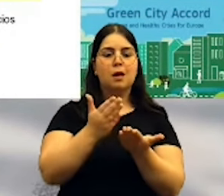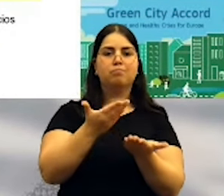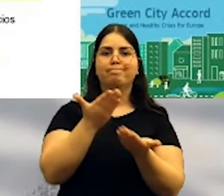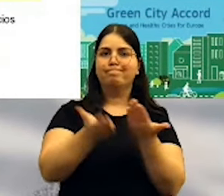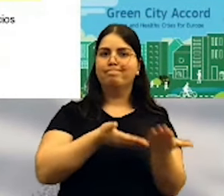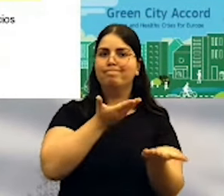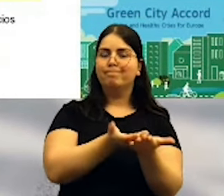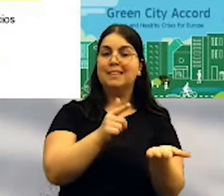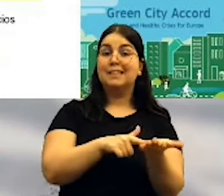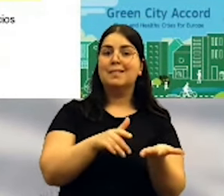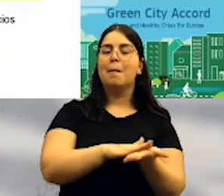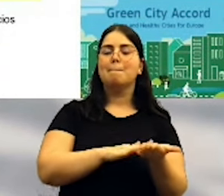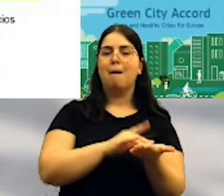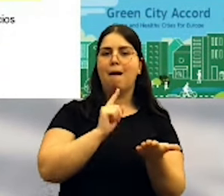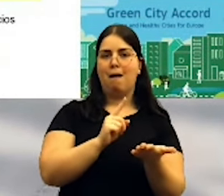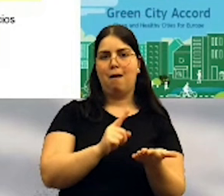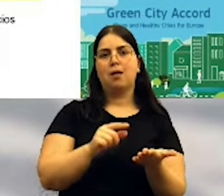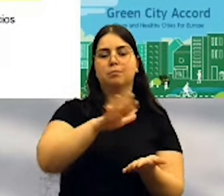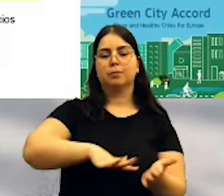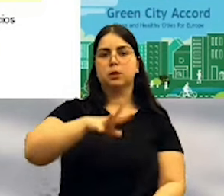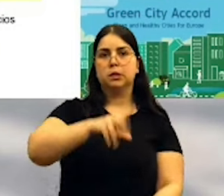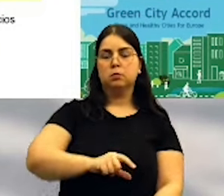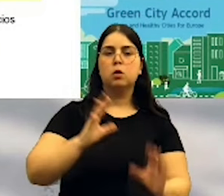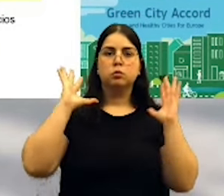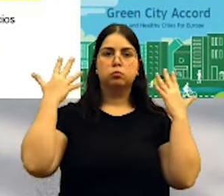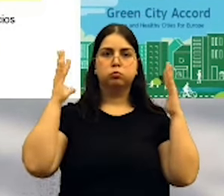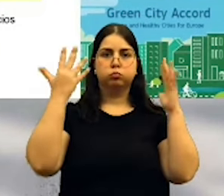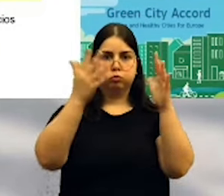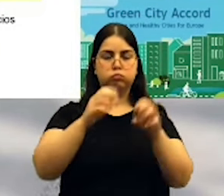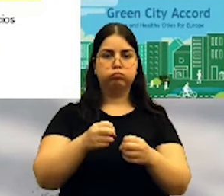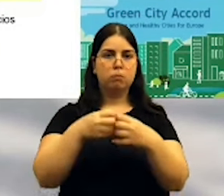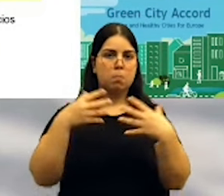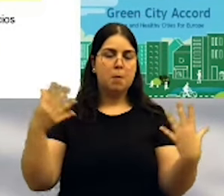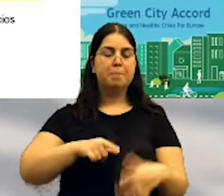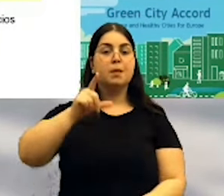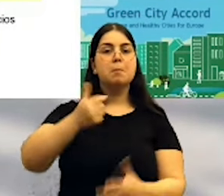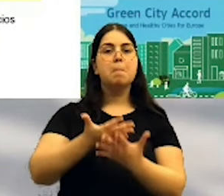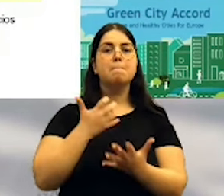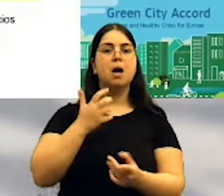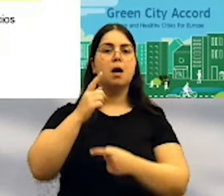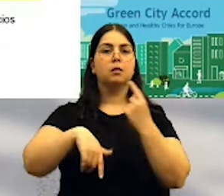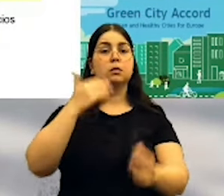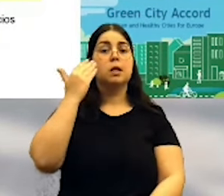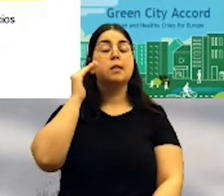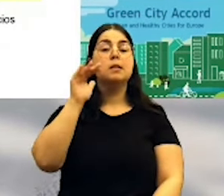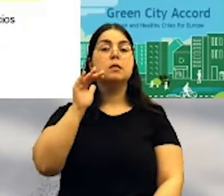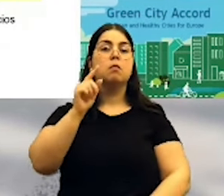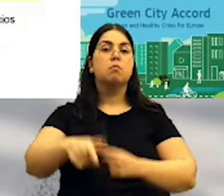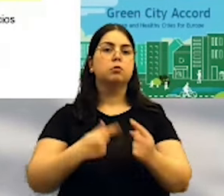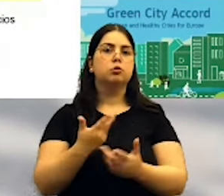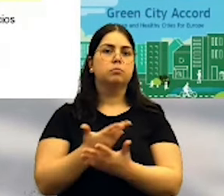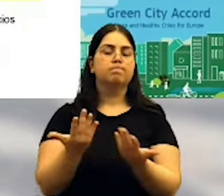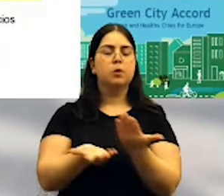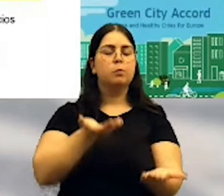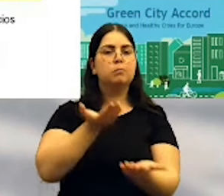assegurar na cidade de Lisboa mais áreas arborizadas, e gostávamos de destacar e chamar a atenção pelo facto de